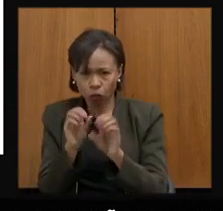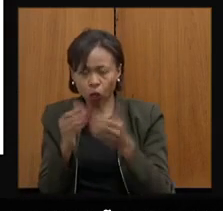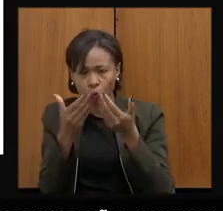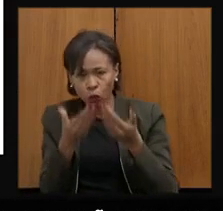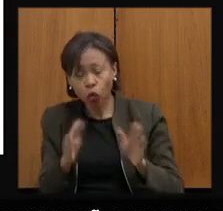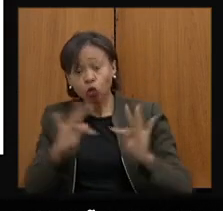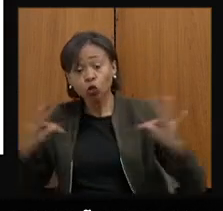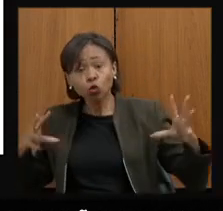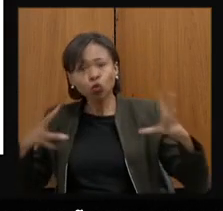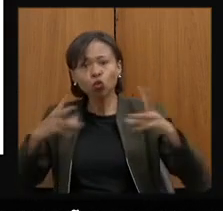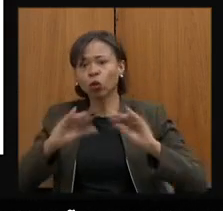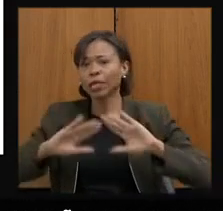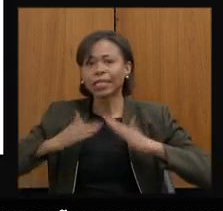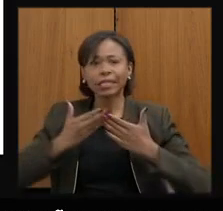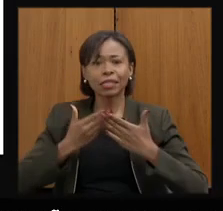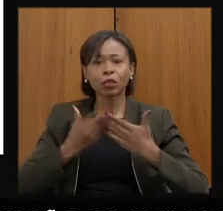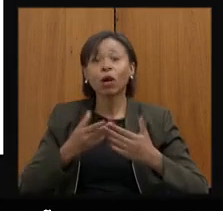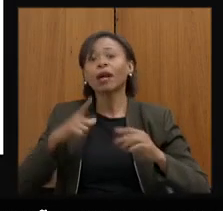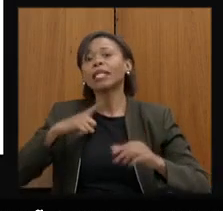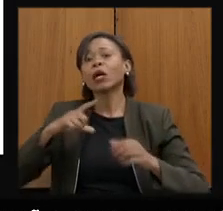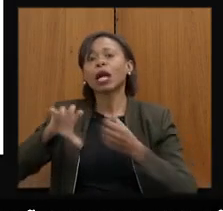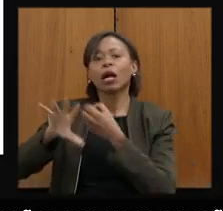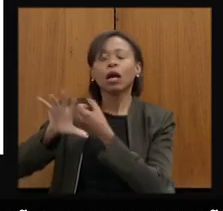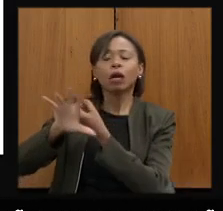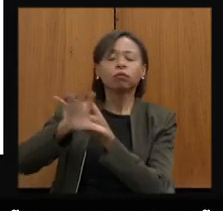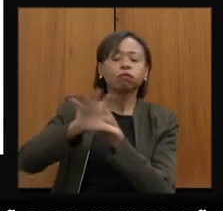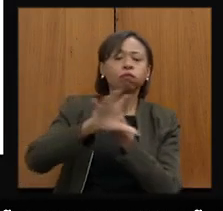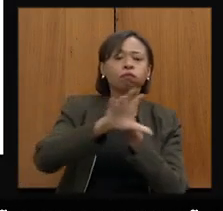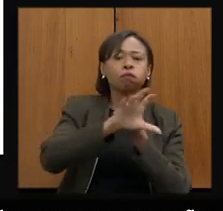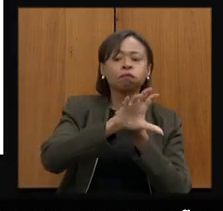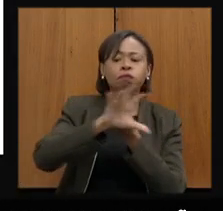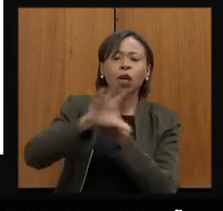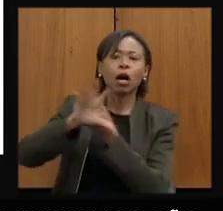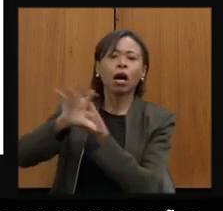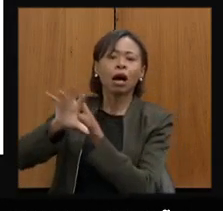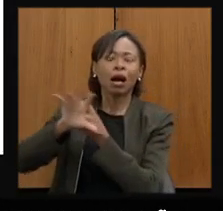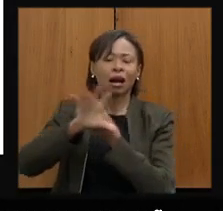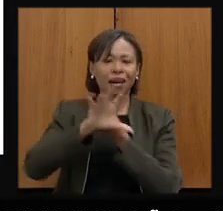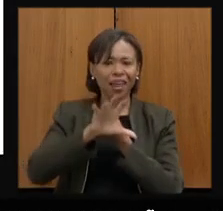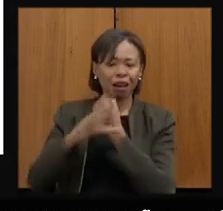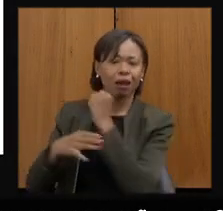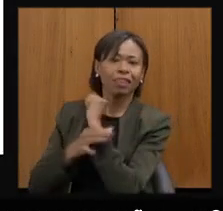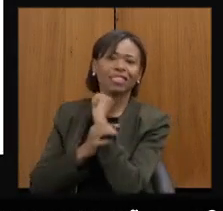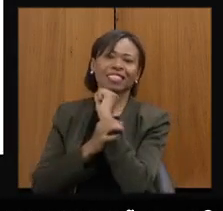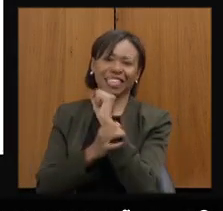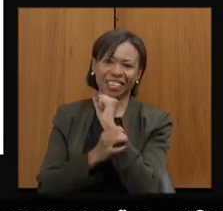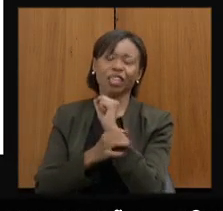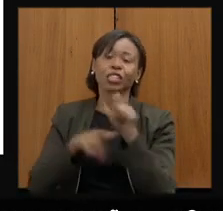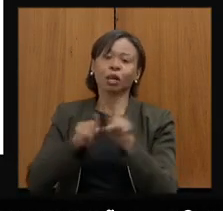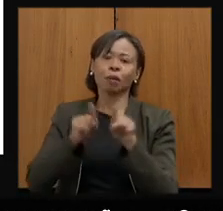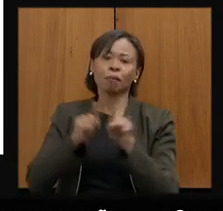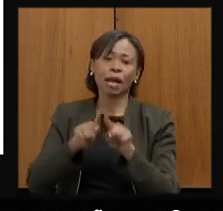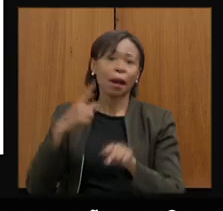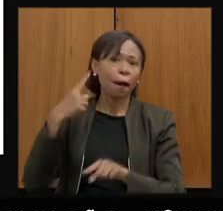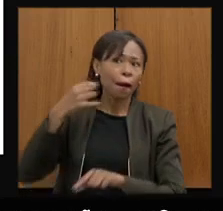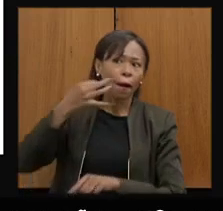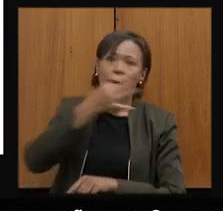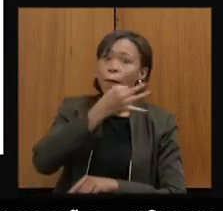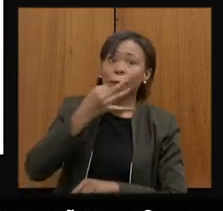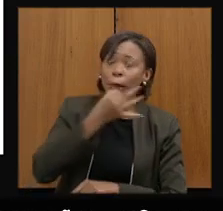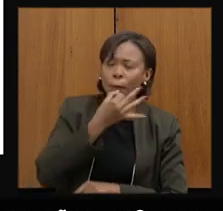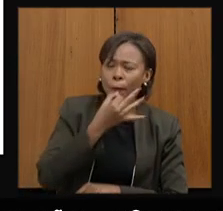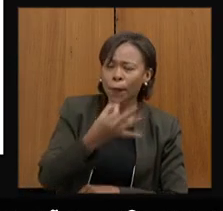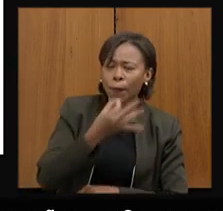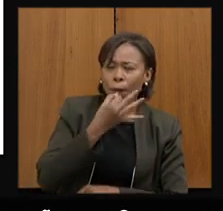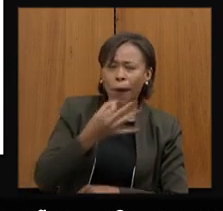escolas da rede com vigilância eletrônica e alarme, e circuito fechado de TV, é investimento que vai ser importante para a secretaria,